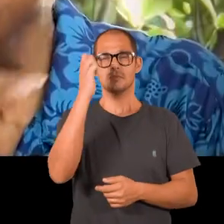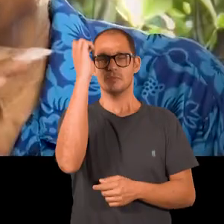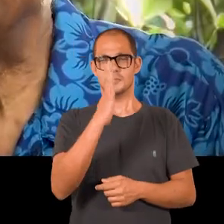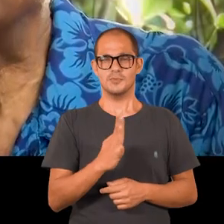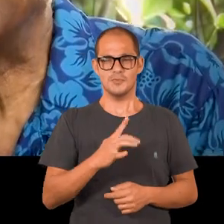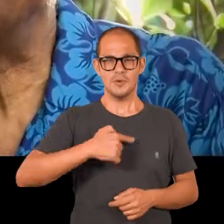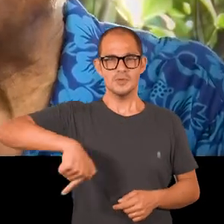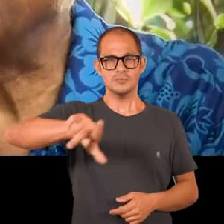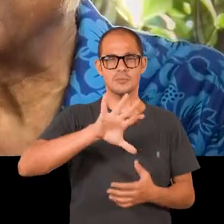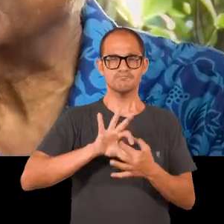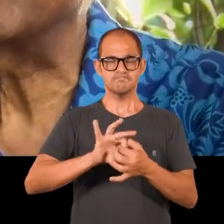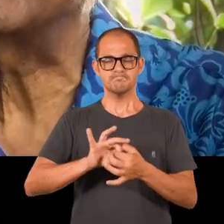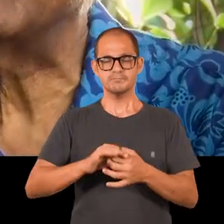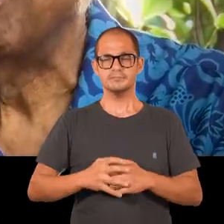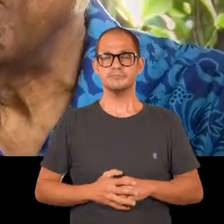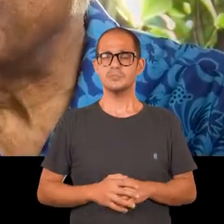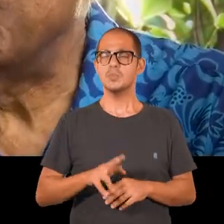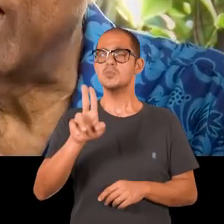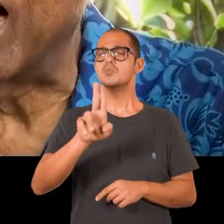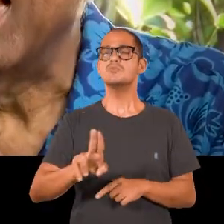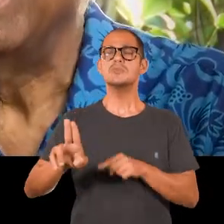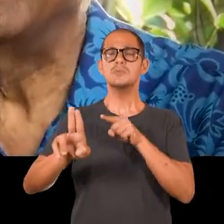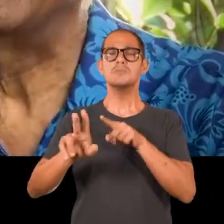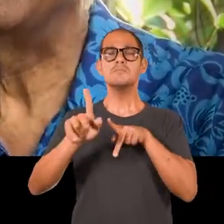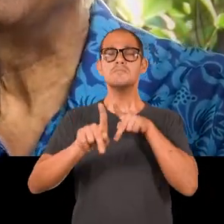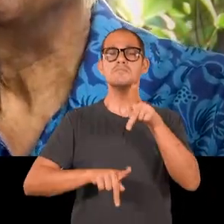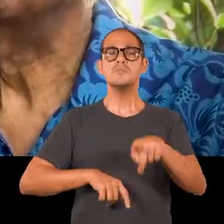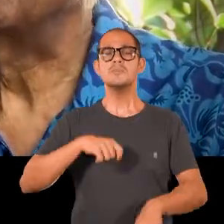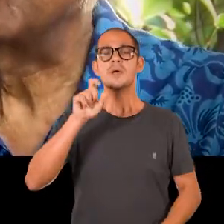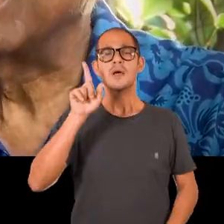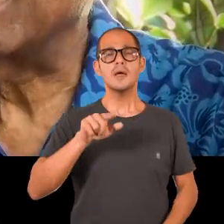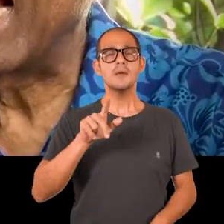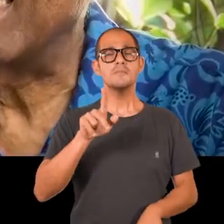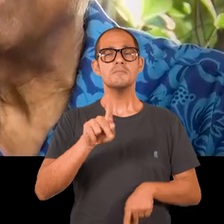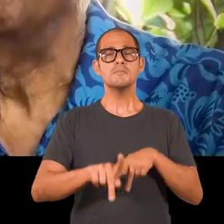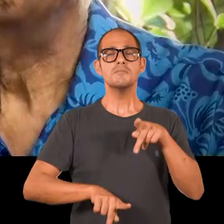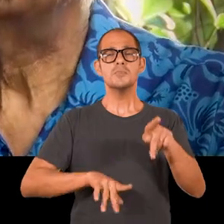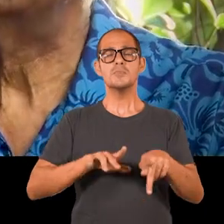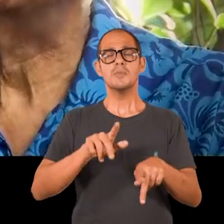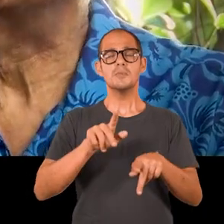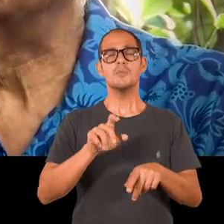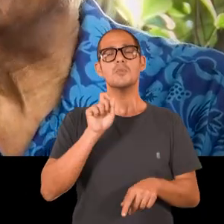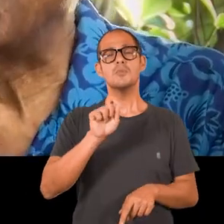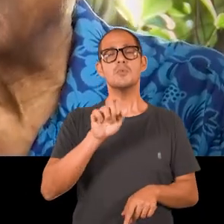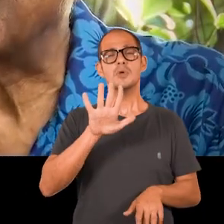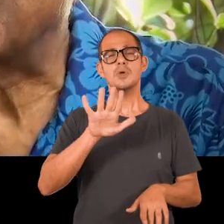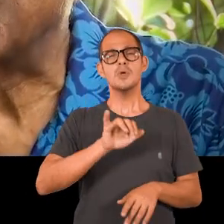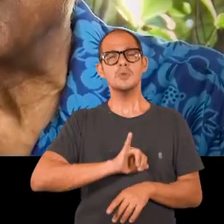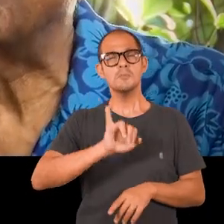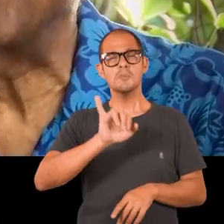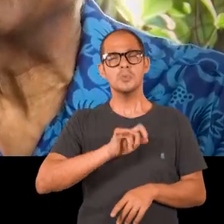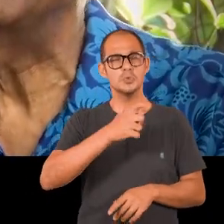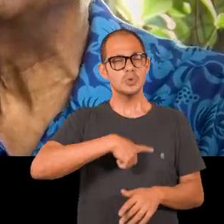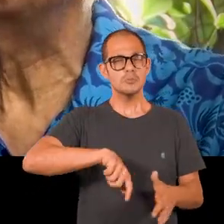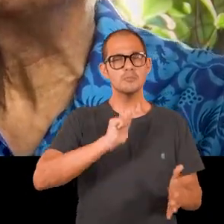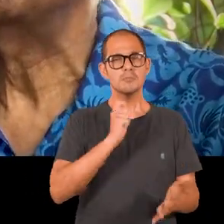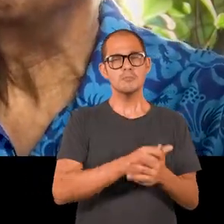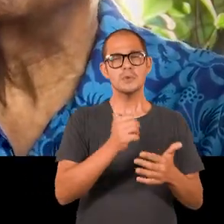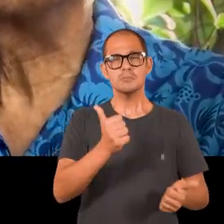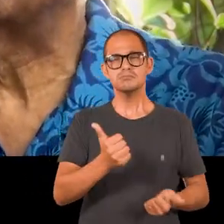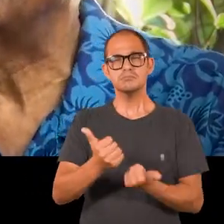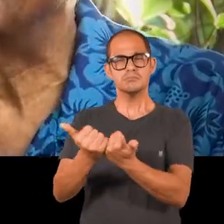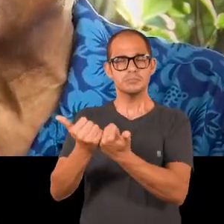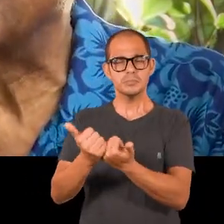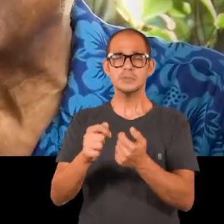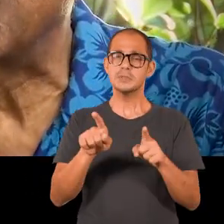nós. A universidade pública é uma universidade pública. Ela é sustentada pelos impostos que nós pagamos,